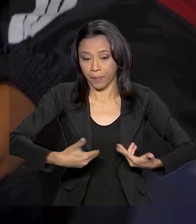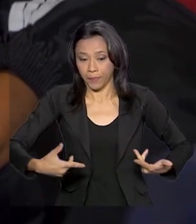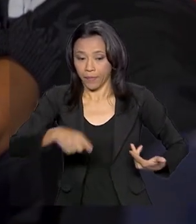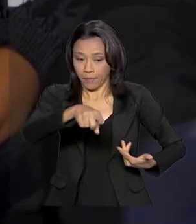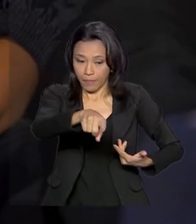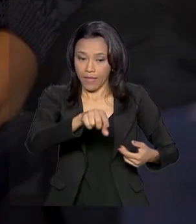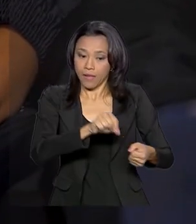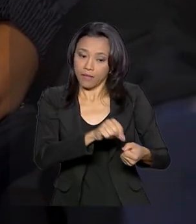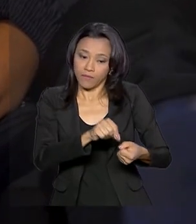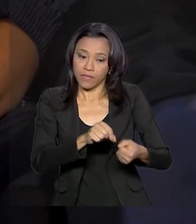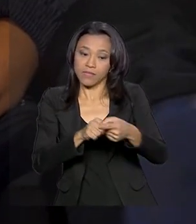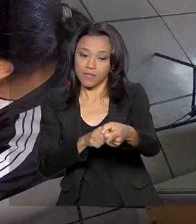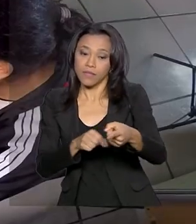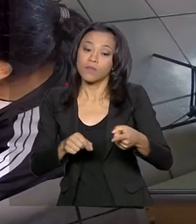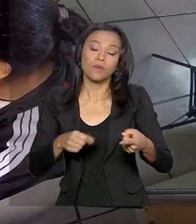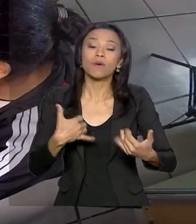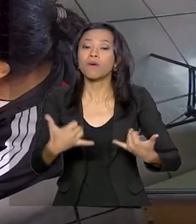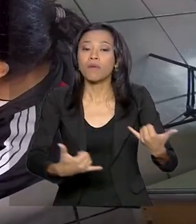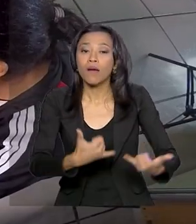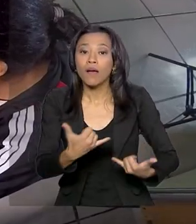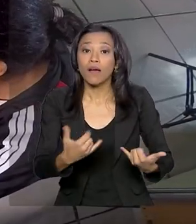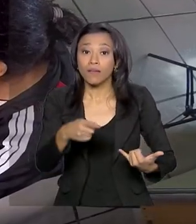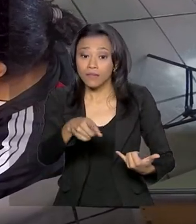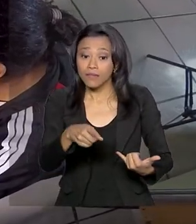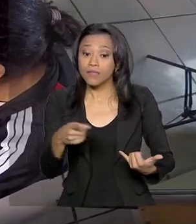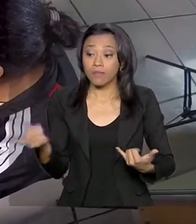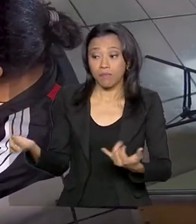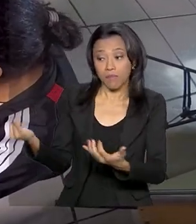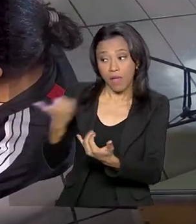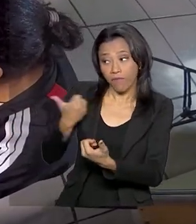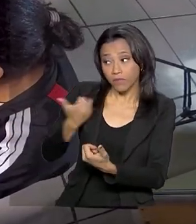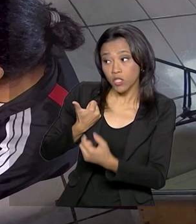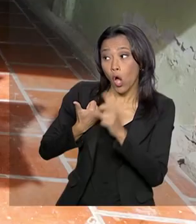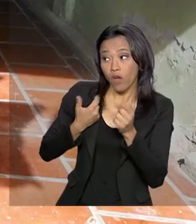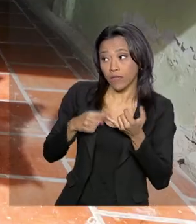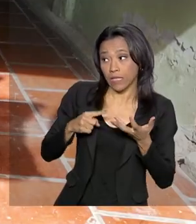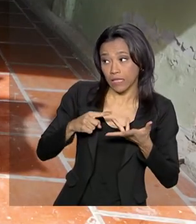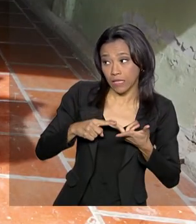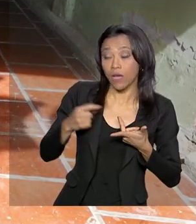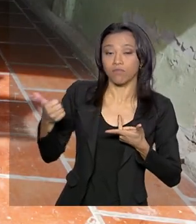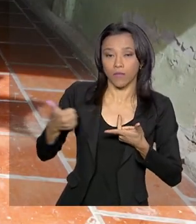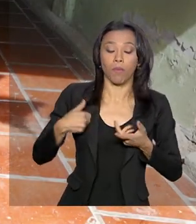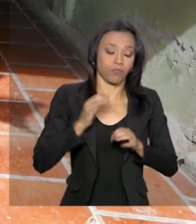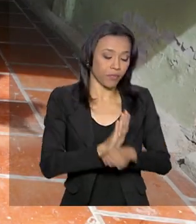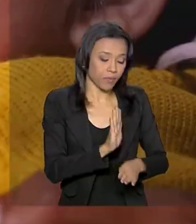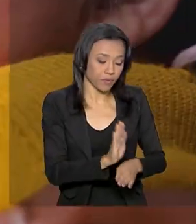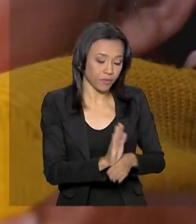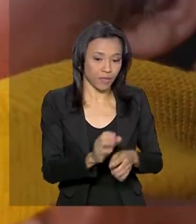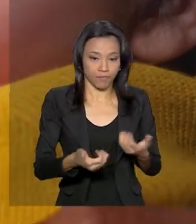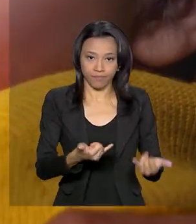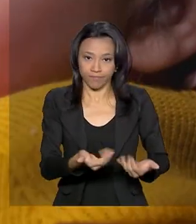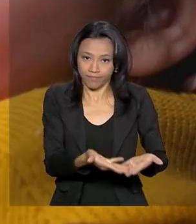está fazendo atividade, ela me dá uma faz assim, ela deixa algumas atividades para mim, para eu fazer com eles, para ajudar, né? No caso.